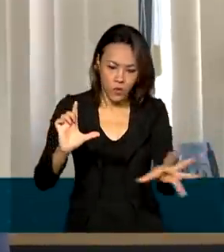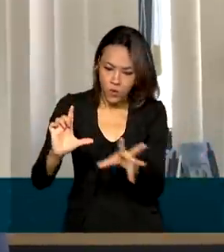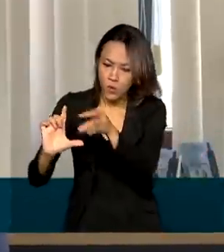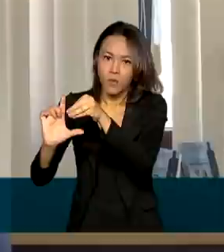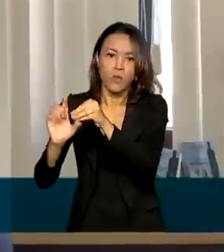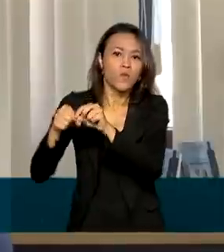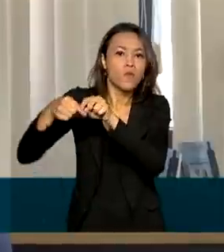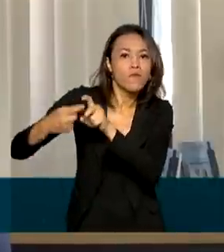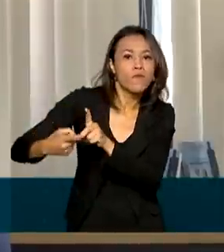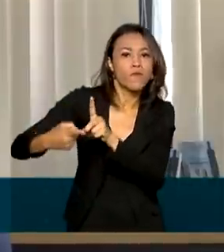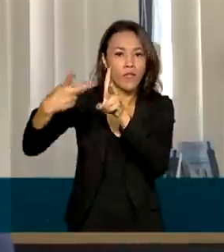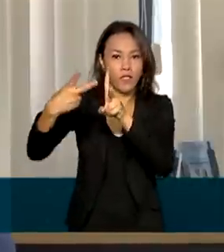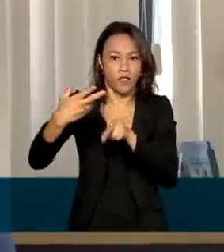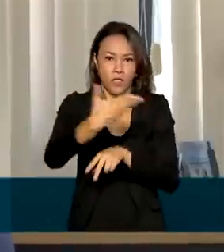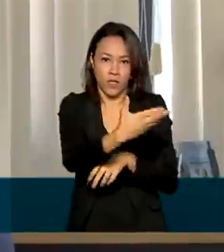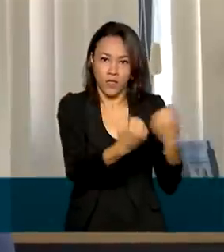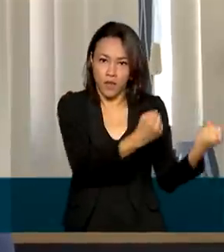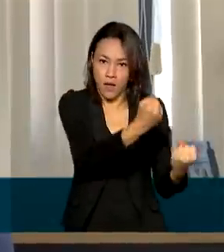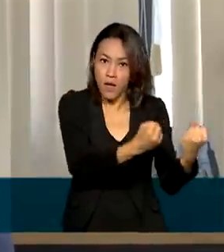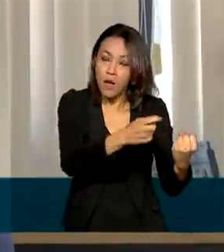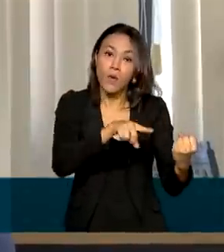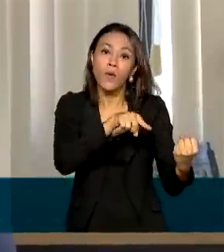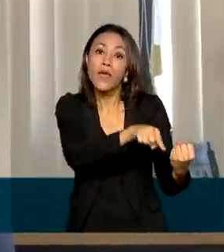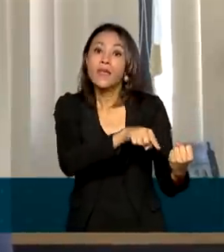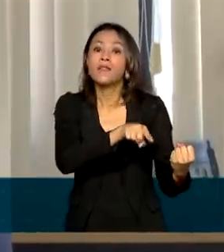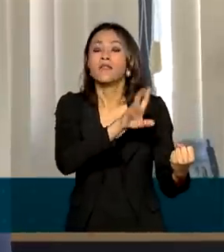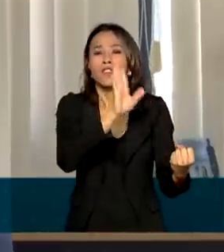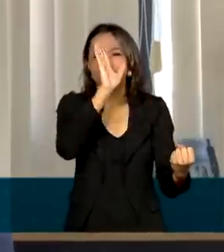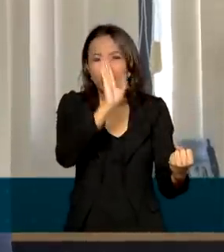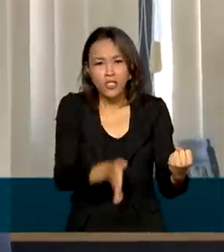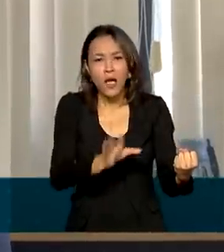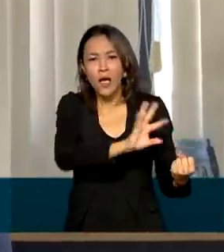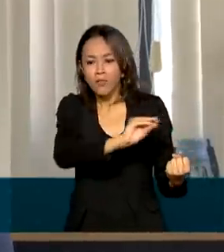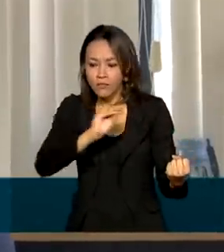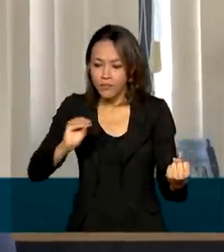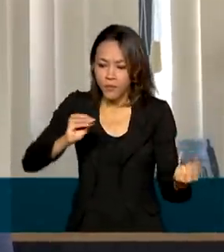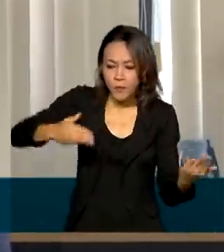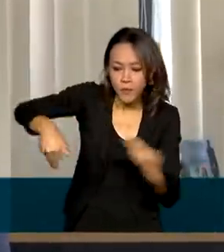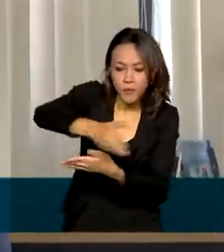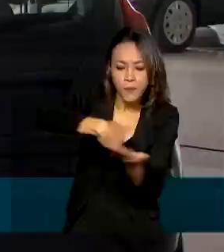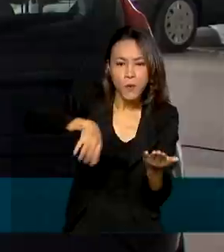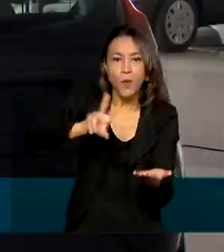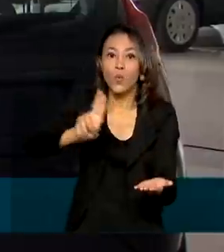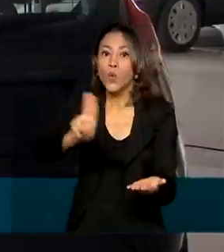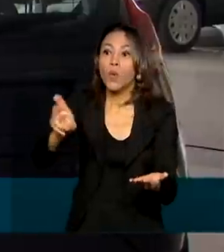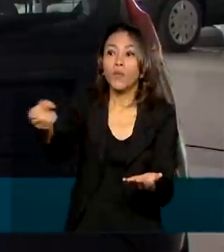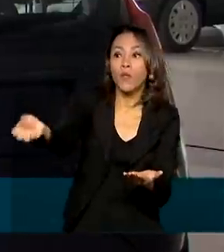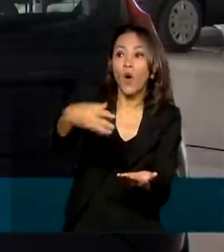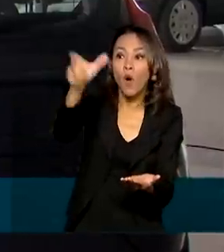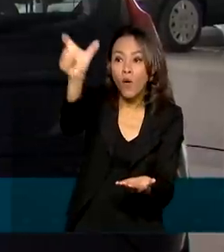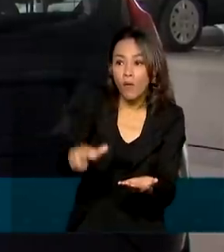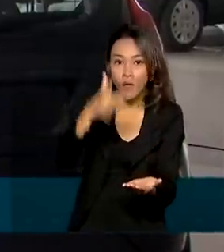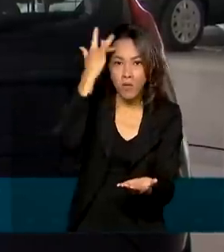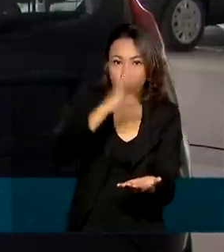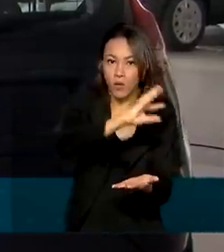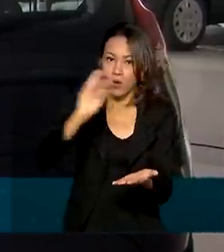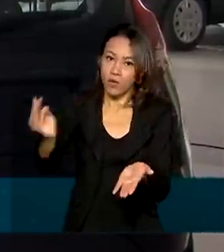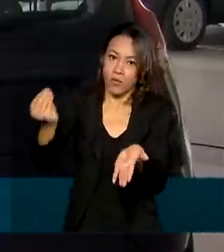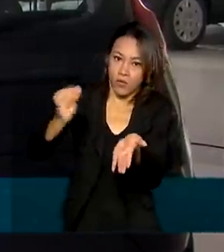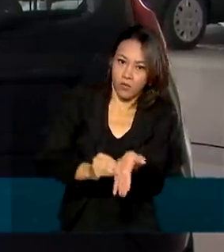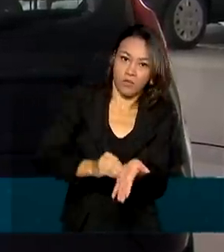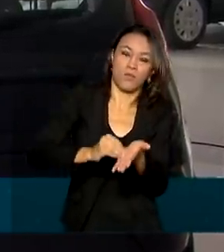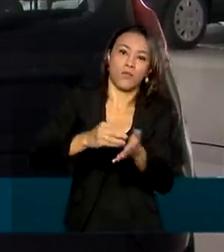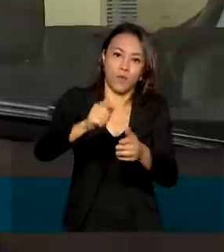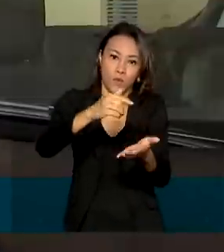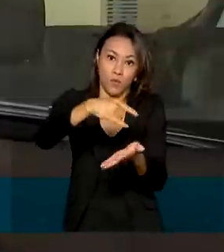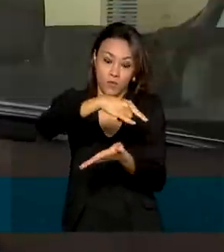novamente para um terceiro, esse veículo já sai transferido para o nome da pessoa. Pelo Registro Nacional de Veículos